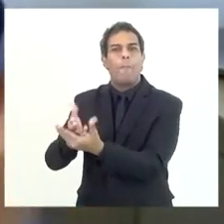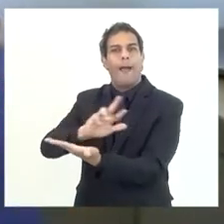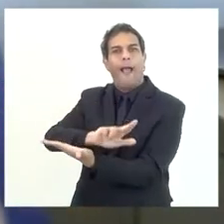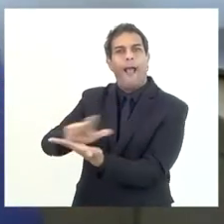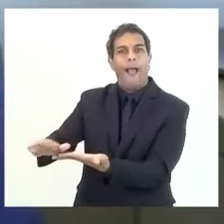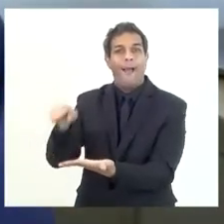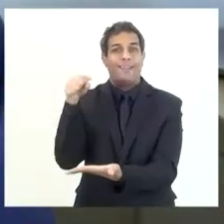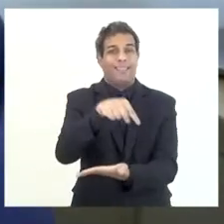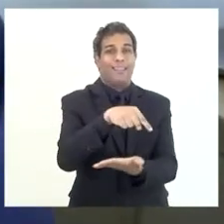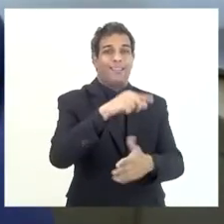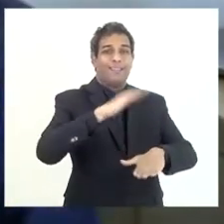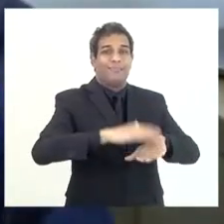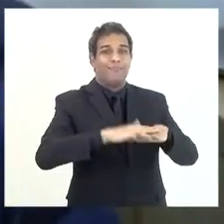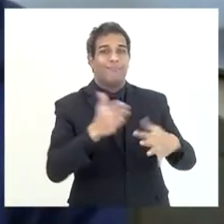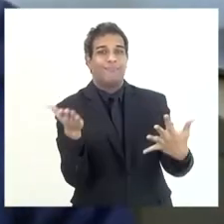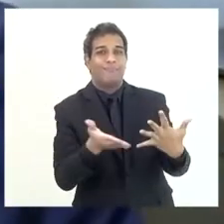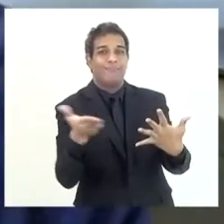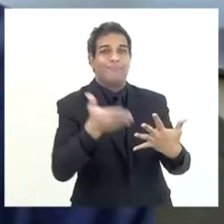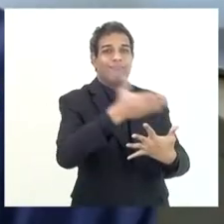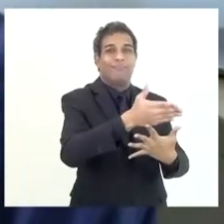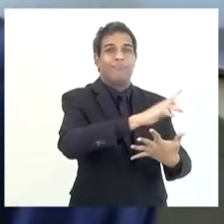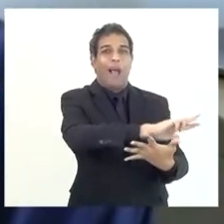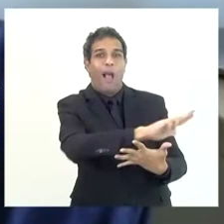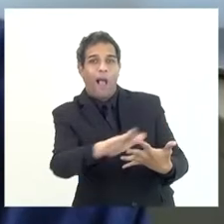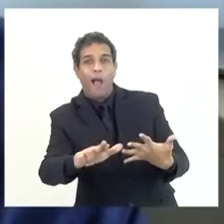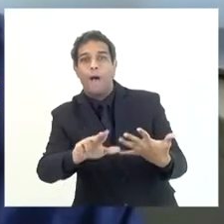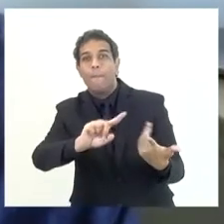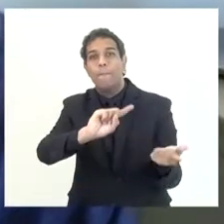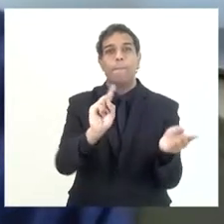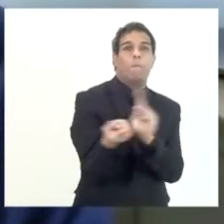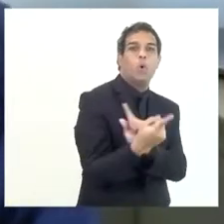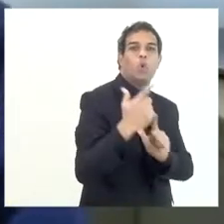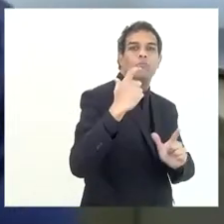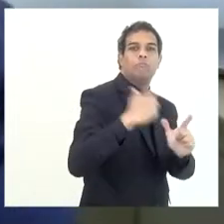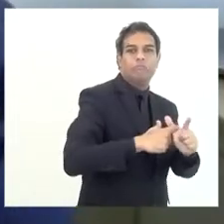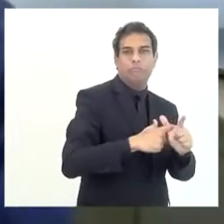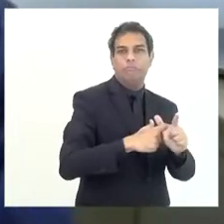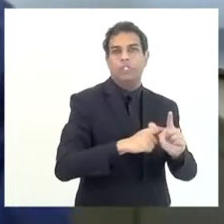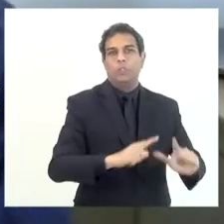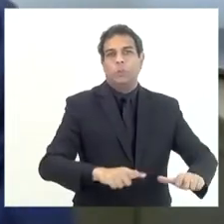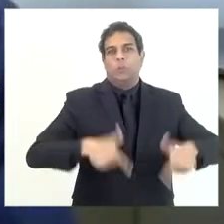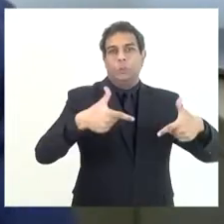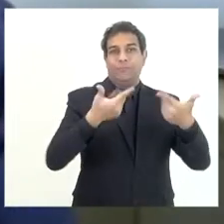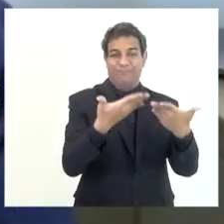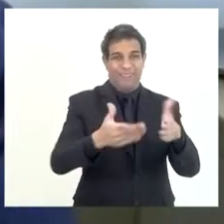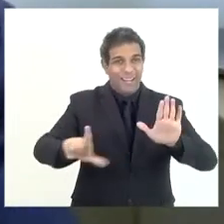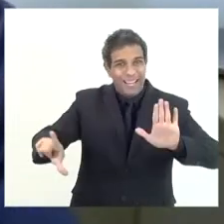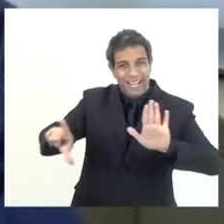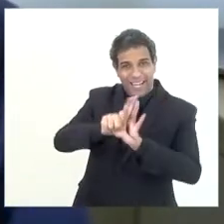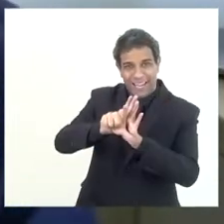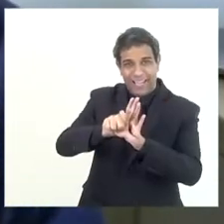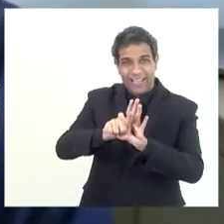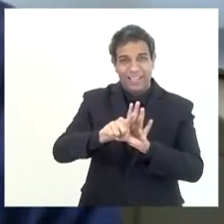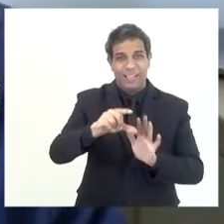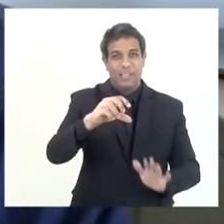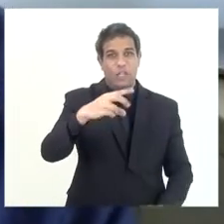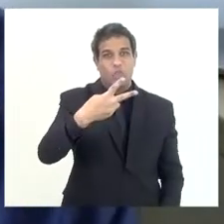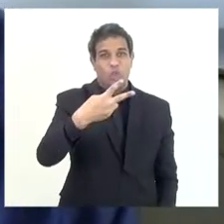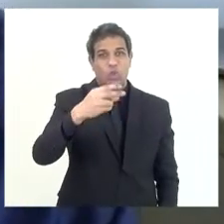crédito se inscrevia em dívida ativa. Essa lei foi de 19.